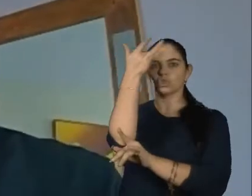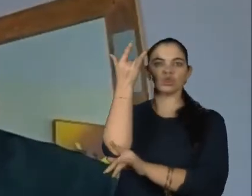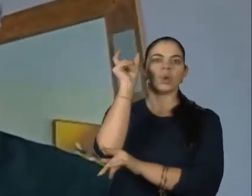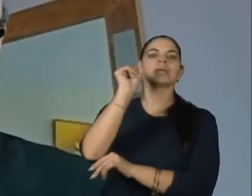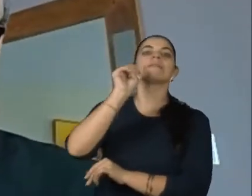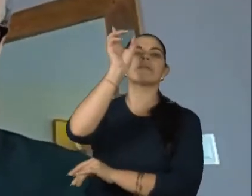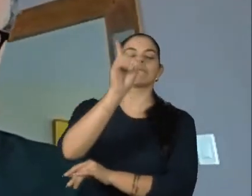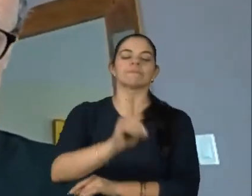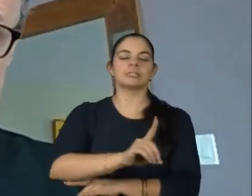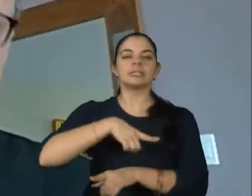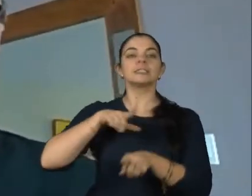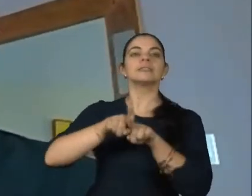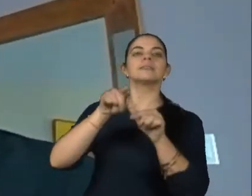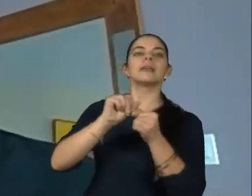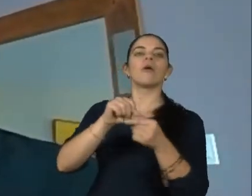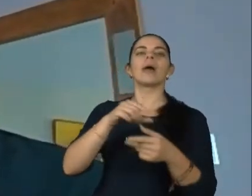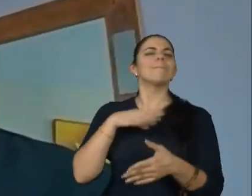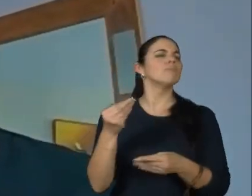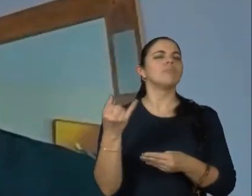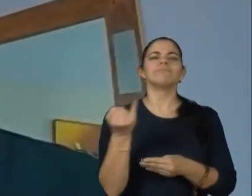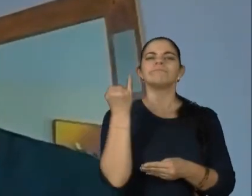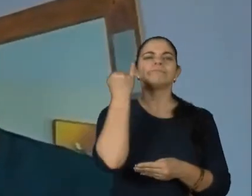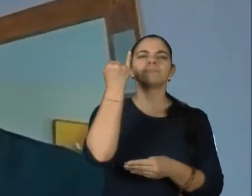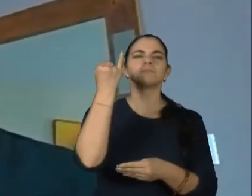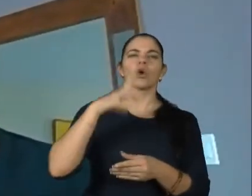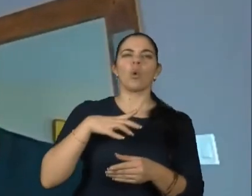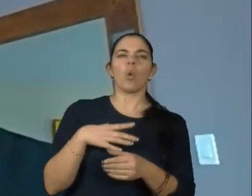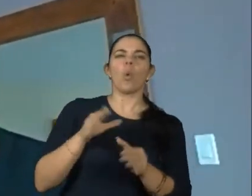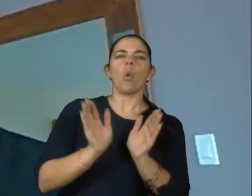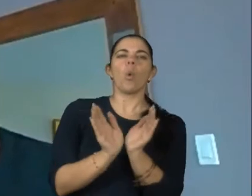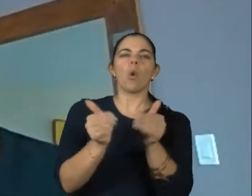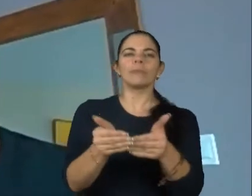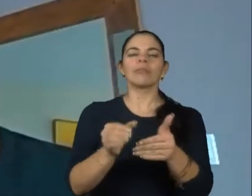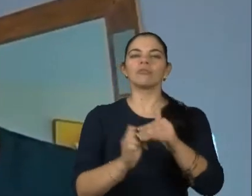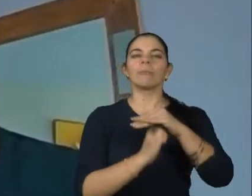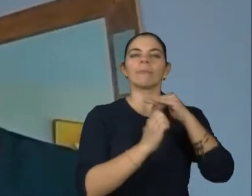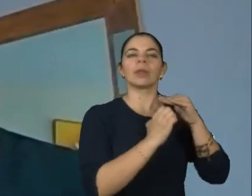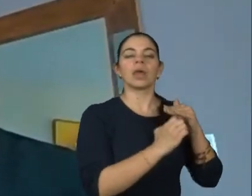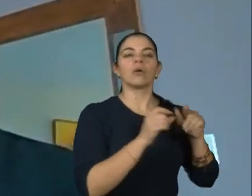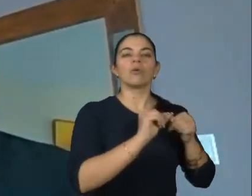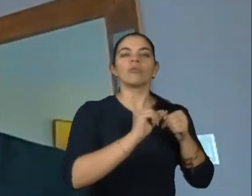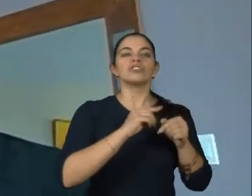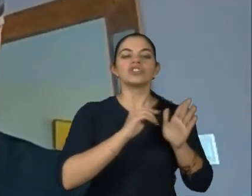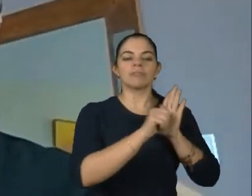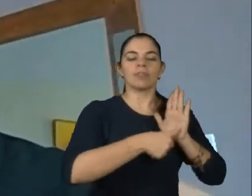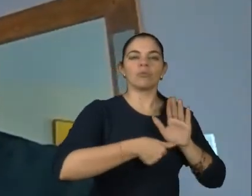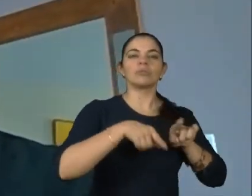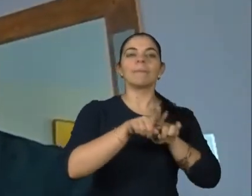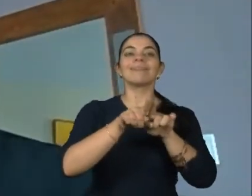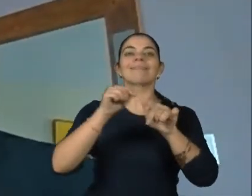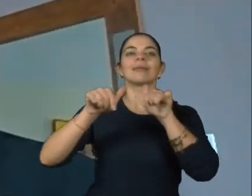-formação, e isso é importante. O Comitê de Empregabilidade da Federação Brasileira das Associações de Síndrome de Idal também está